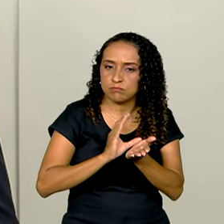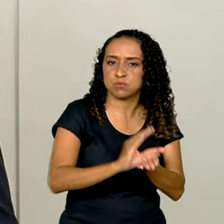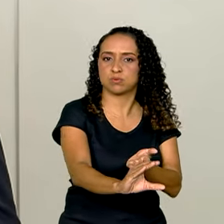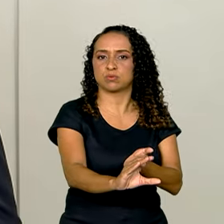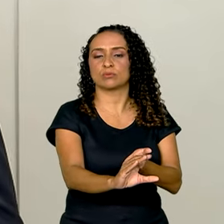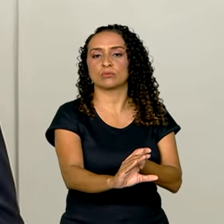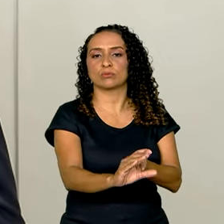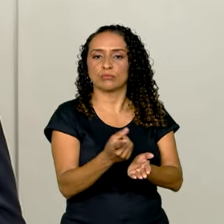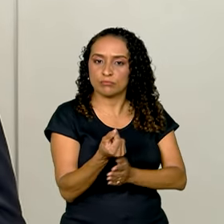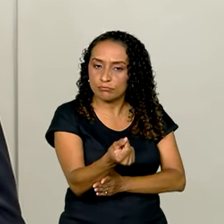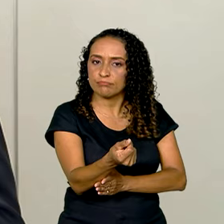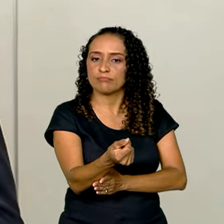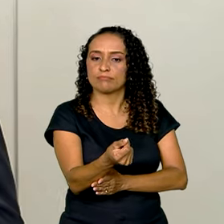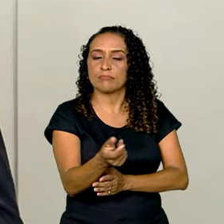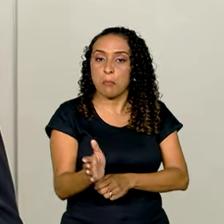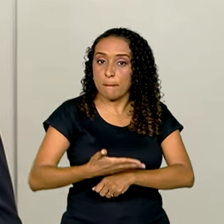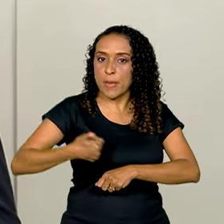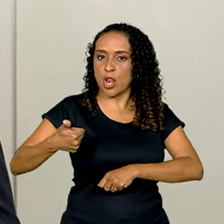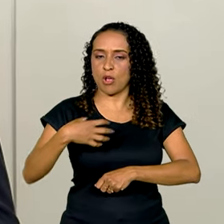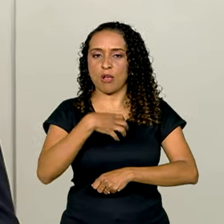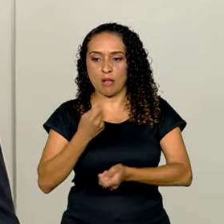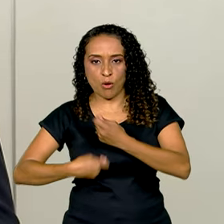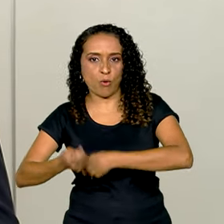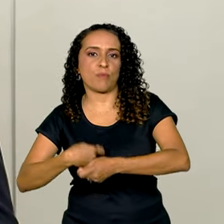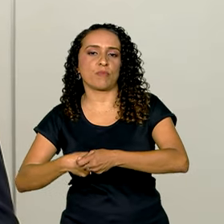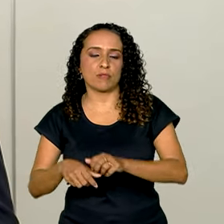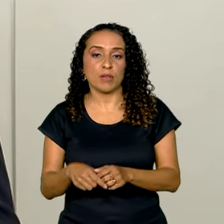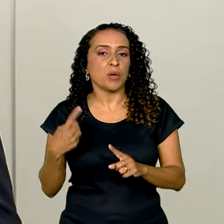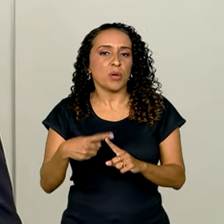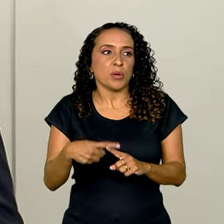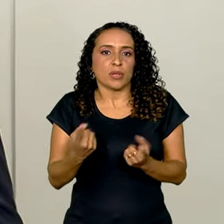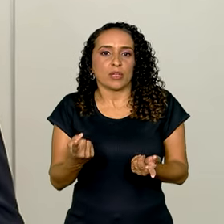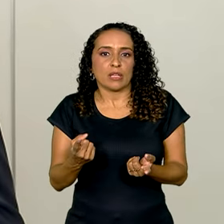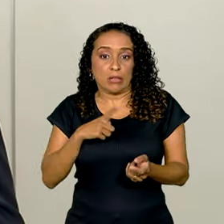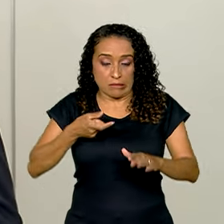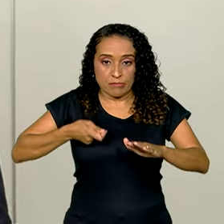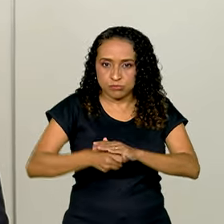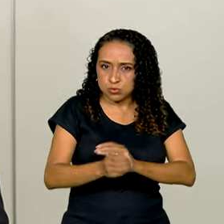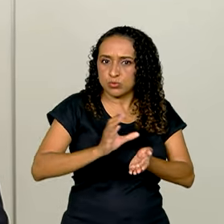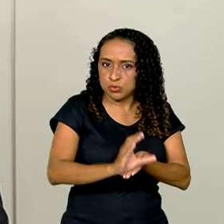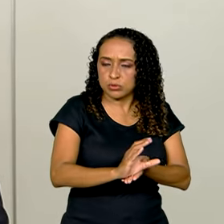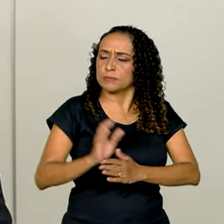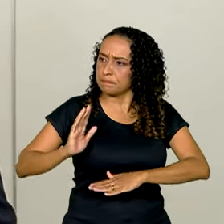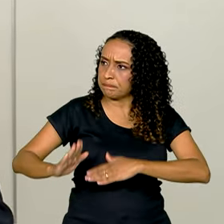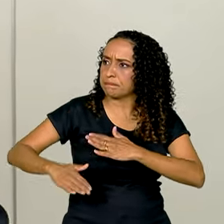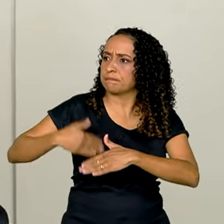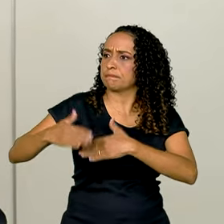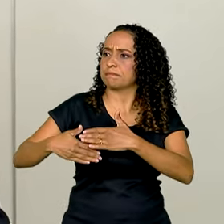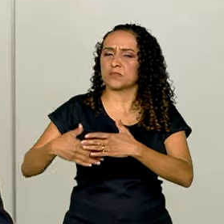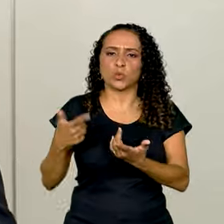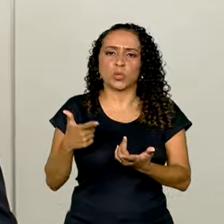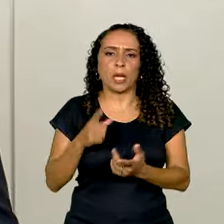melhora as condições econômicas. Porque você, com o investimento, você cresce sem